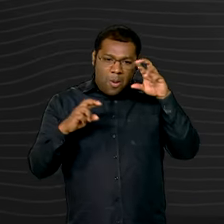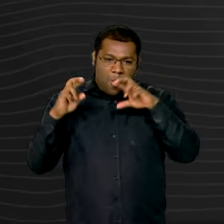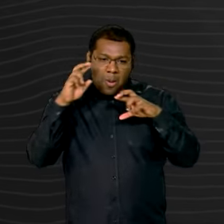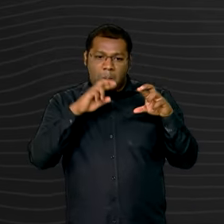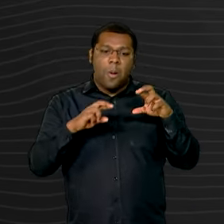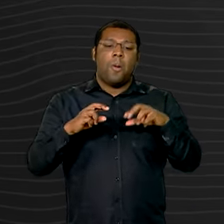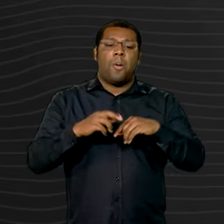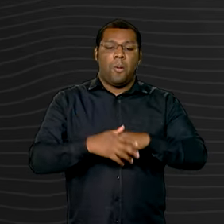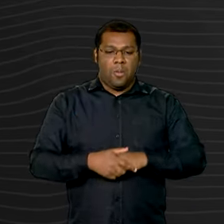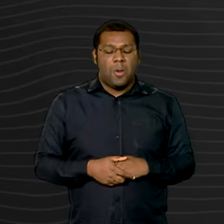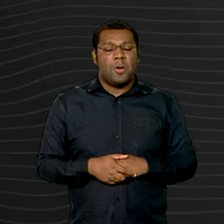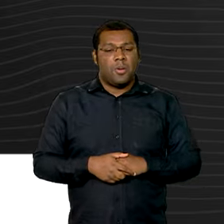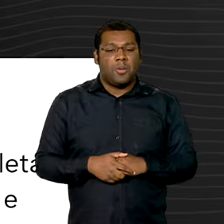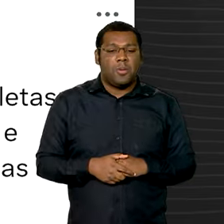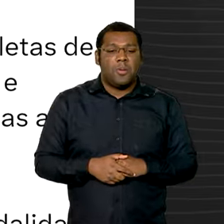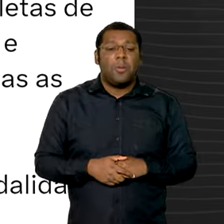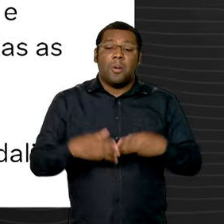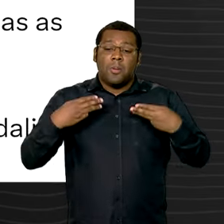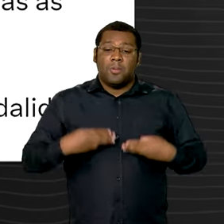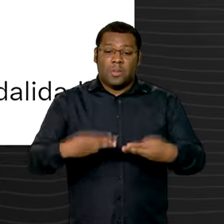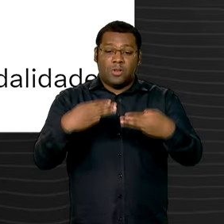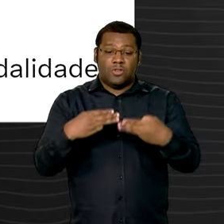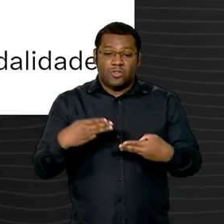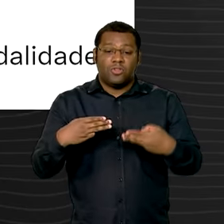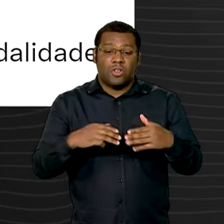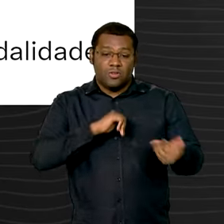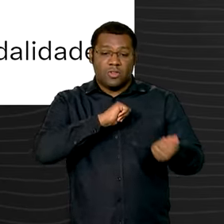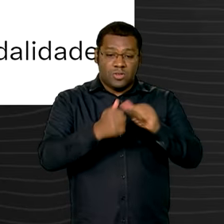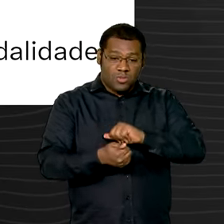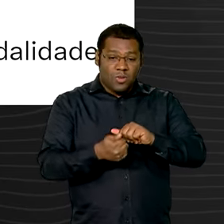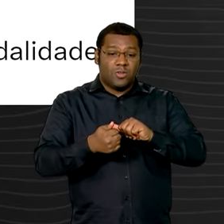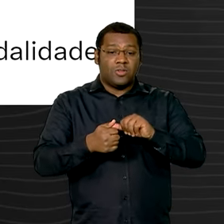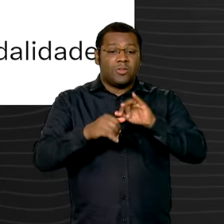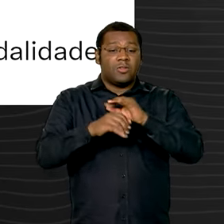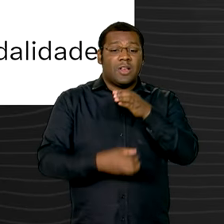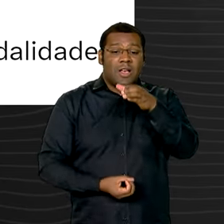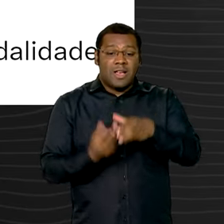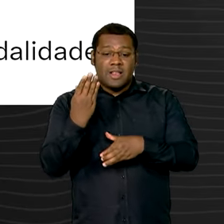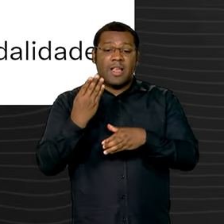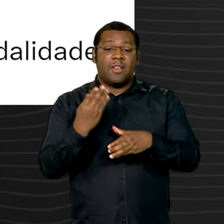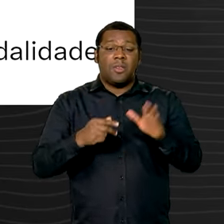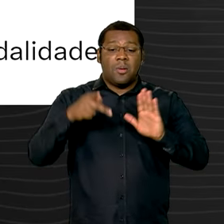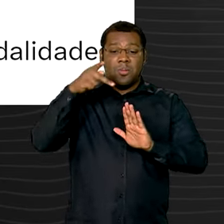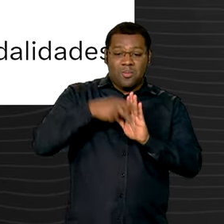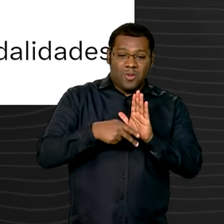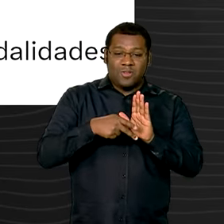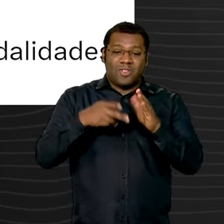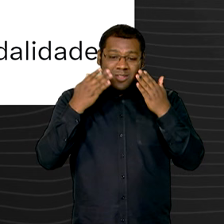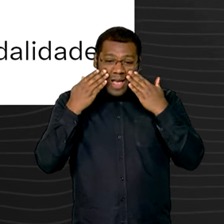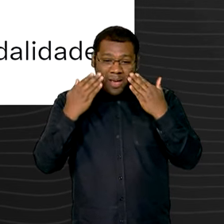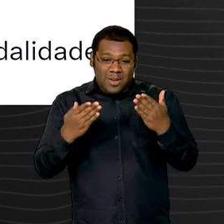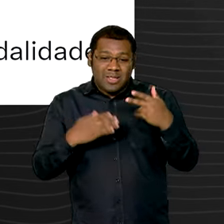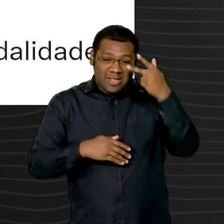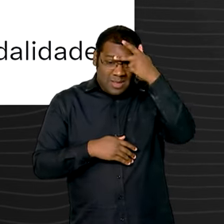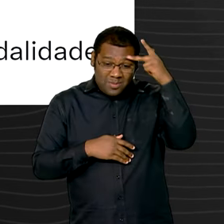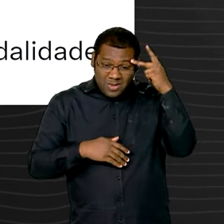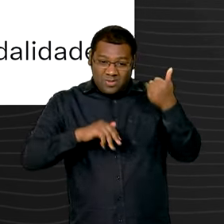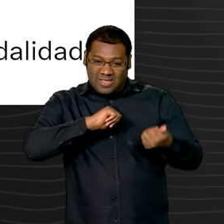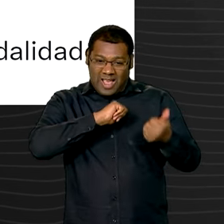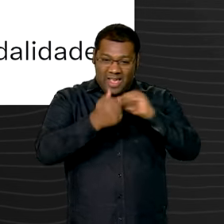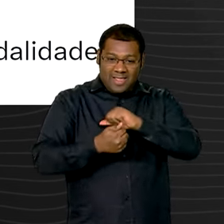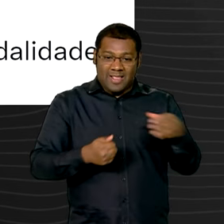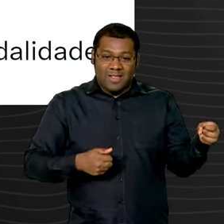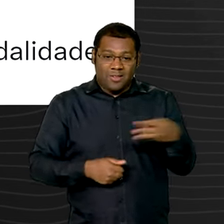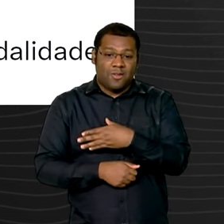plano Mais Produção. Já o Ministério do Esporte acaba de lançar o programa Revelar Talentos. Voltado para atletas de até